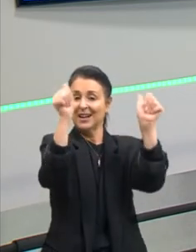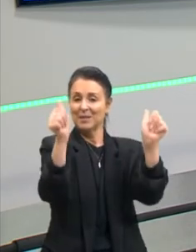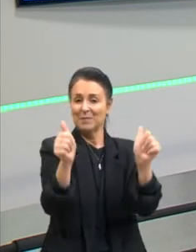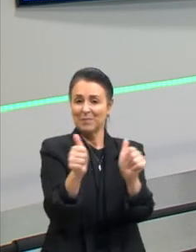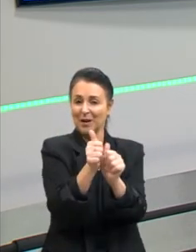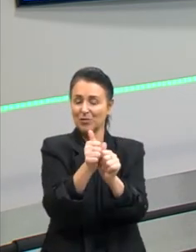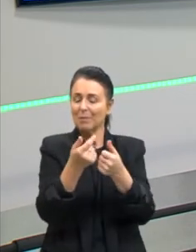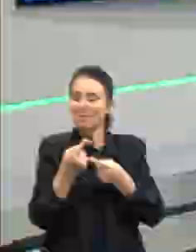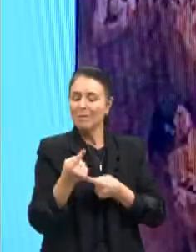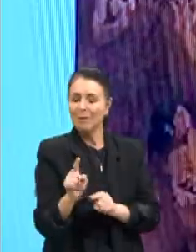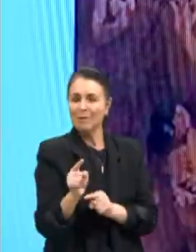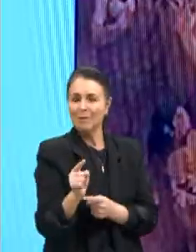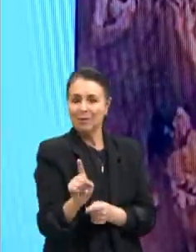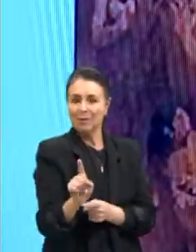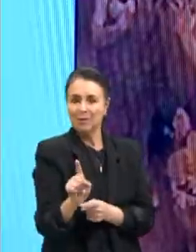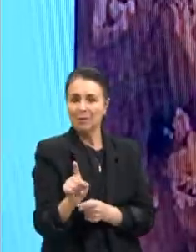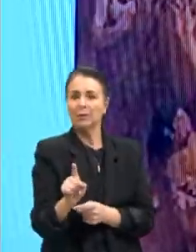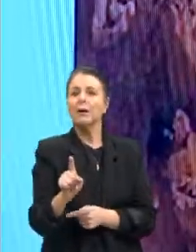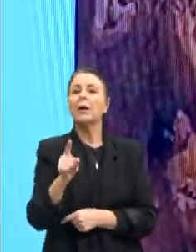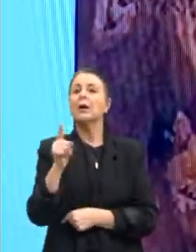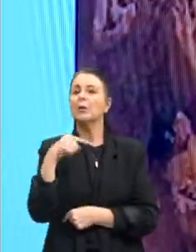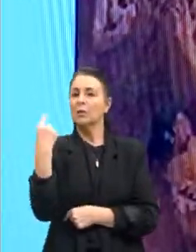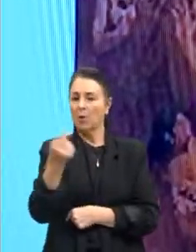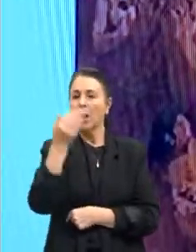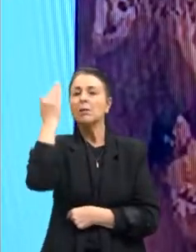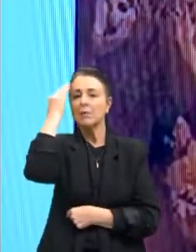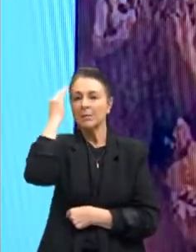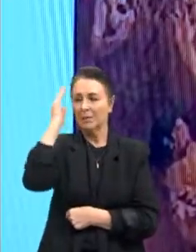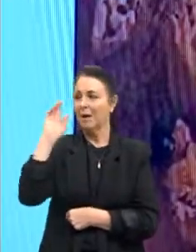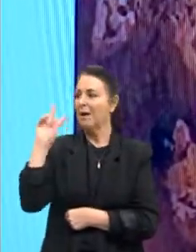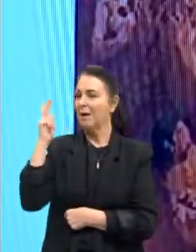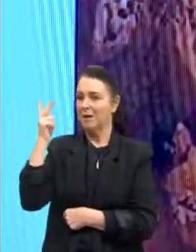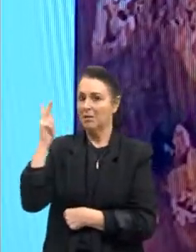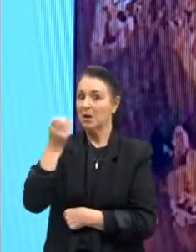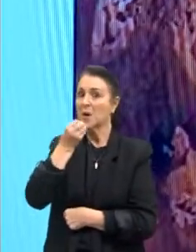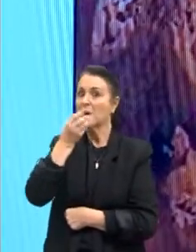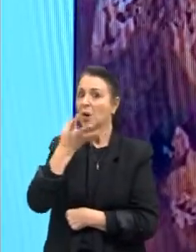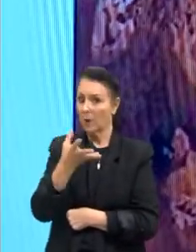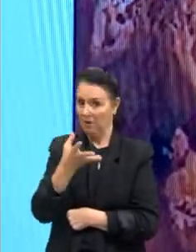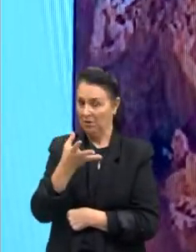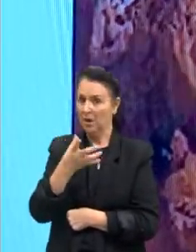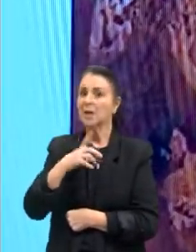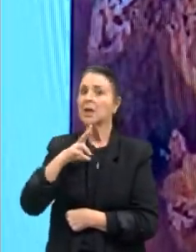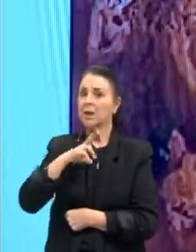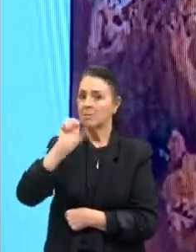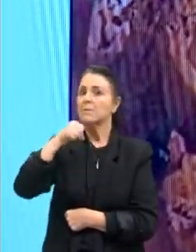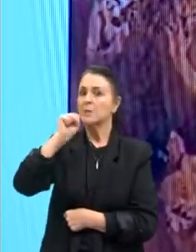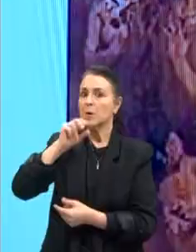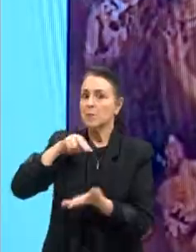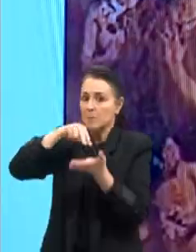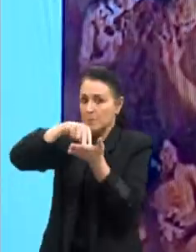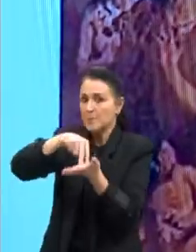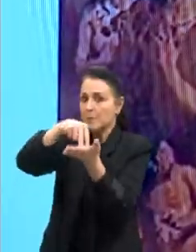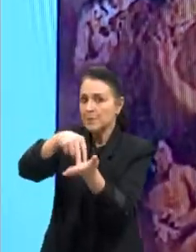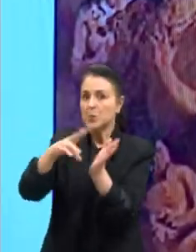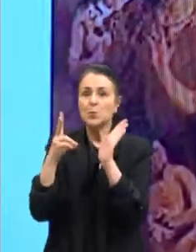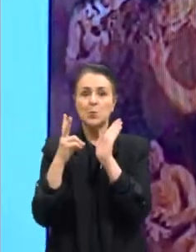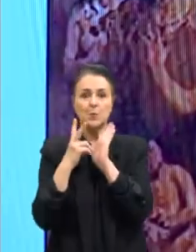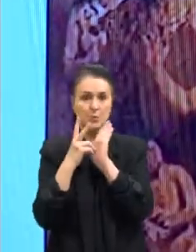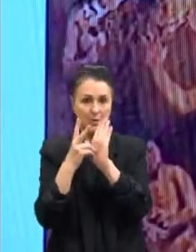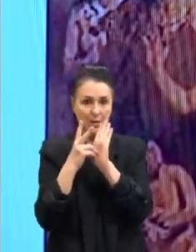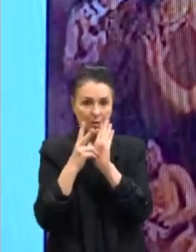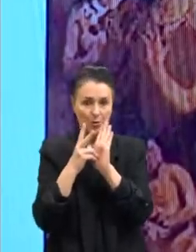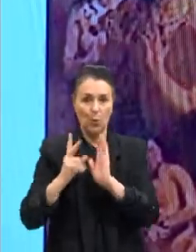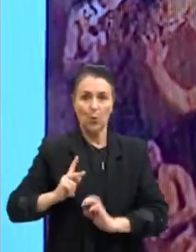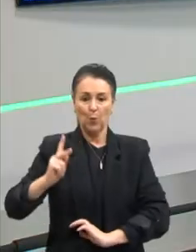a história conta outra versão. Nós sabemos que houve aqui uma resistência deste povo originário, houve